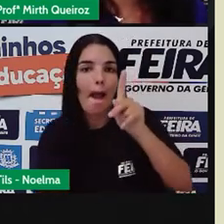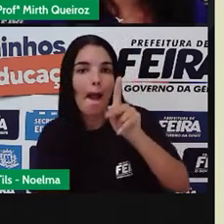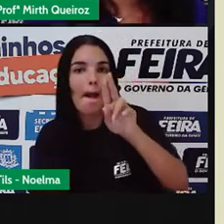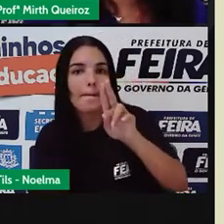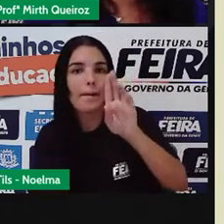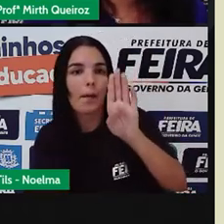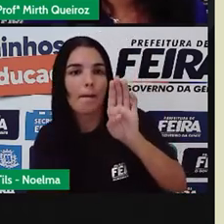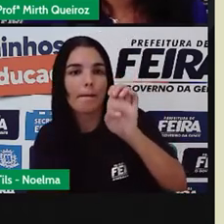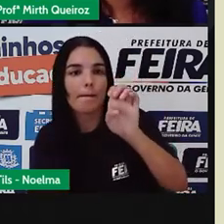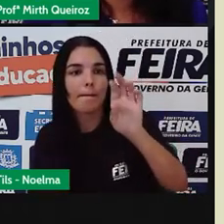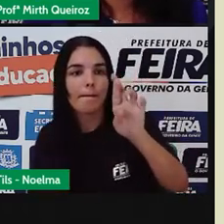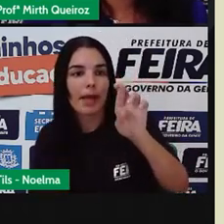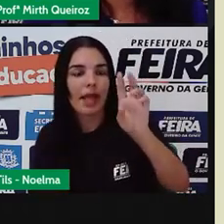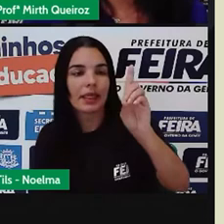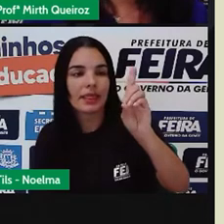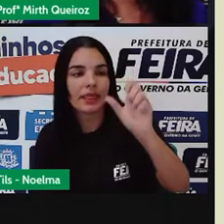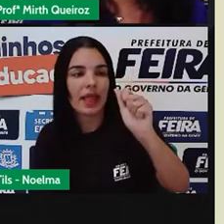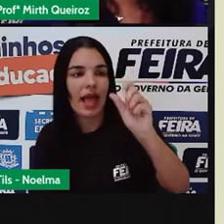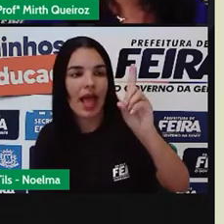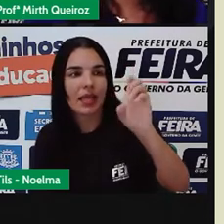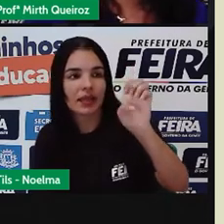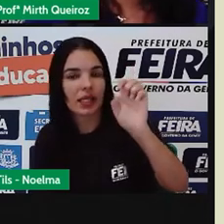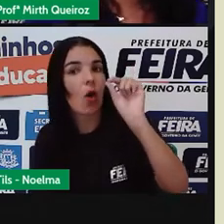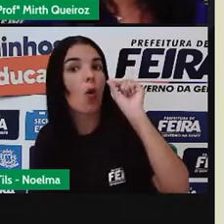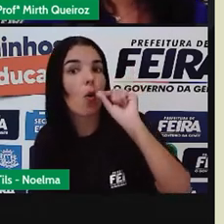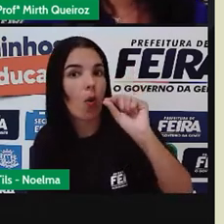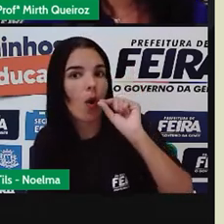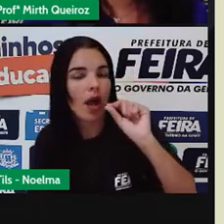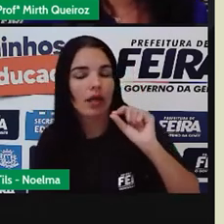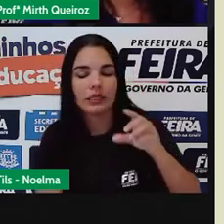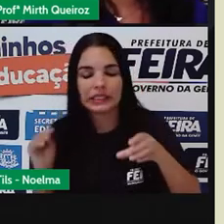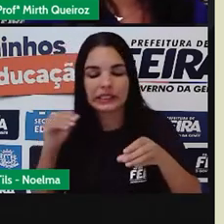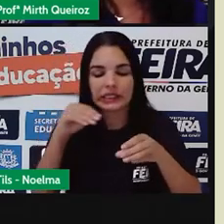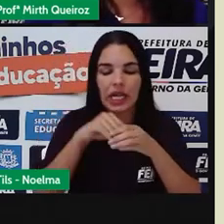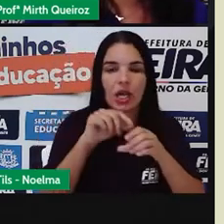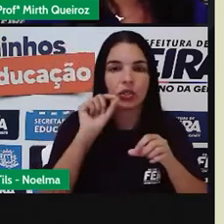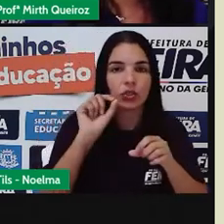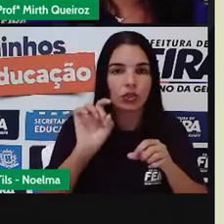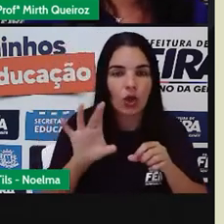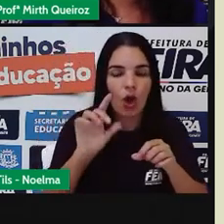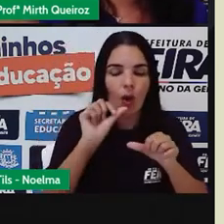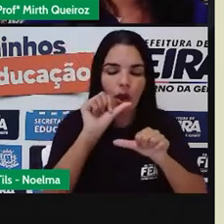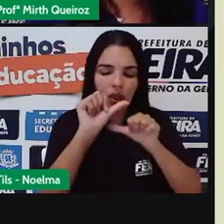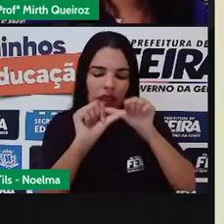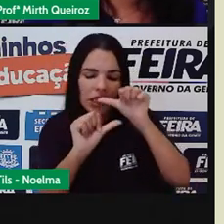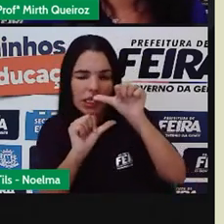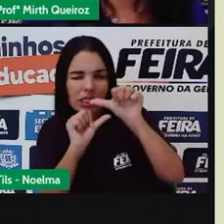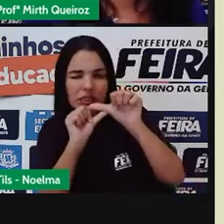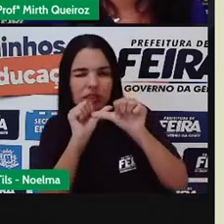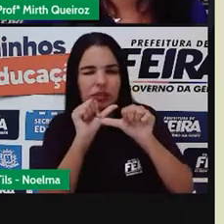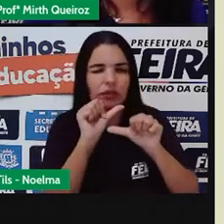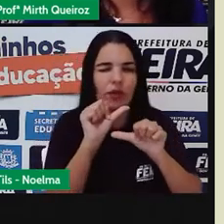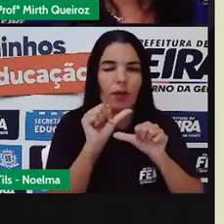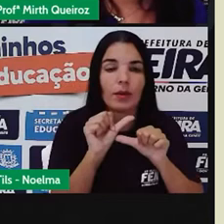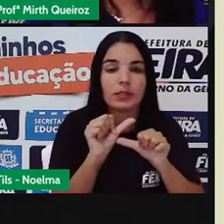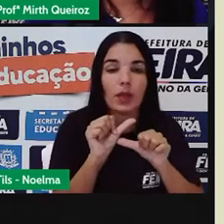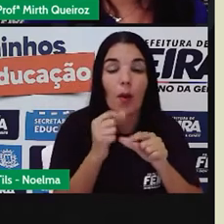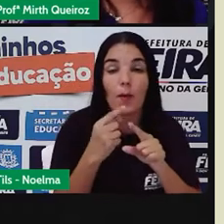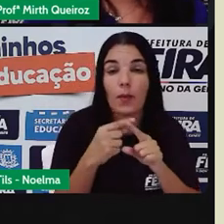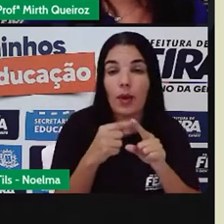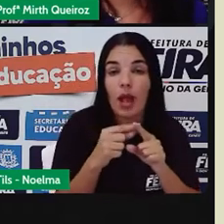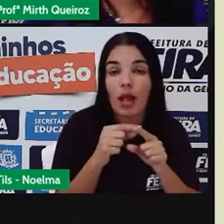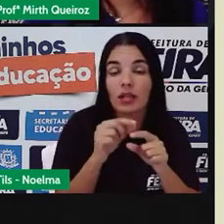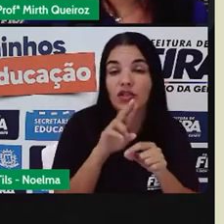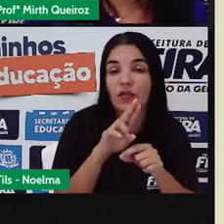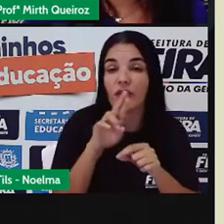vida e a outra é uma fase de transição. A puberdade, ela entra um pouquinho na adolescência, só que a adolescência, ela vai mais além do